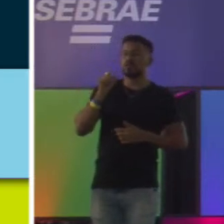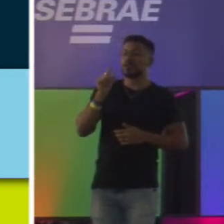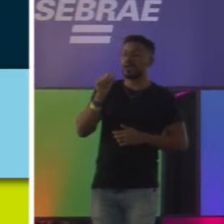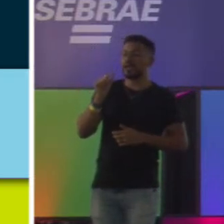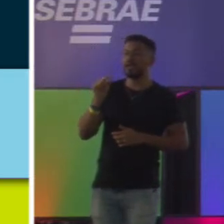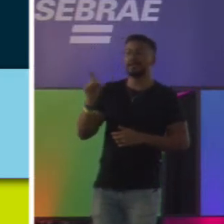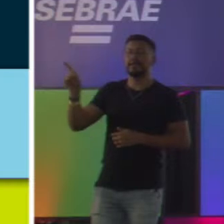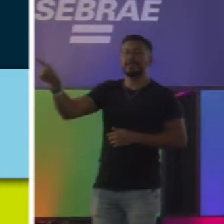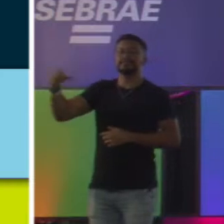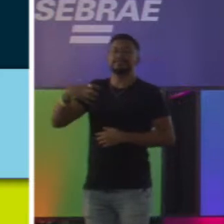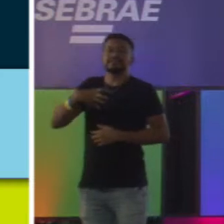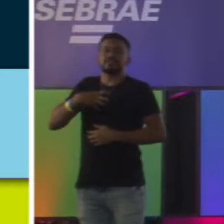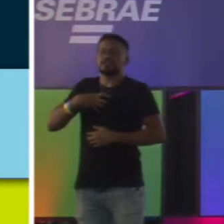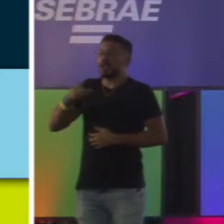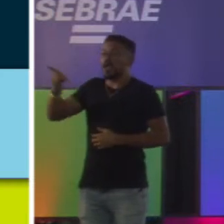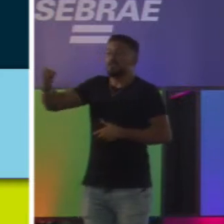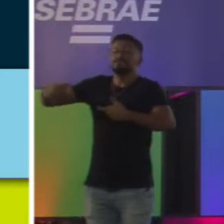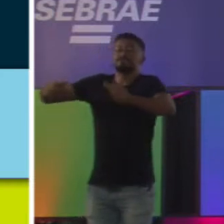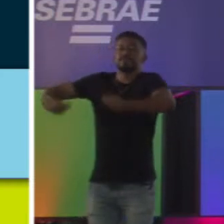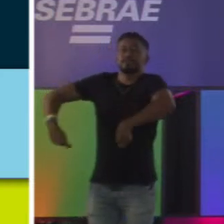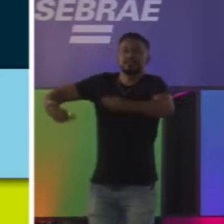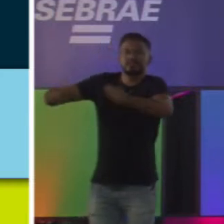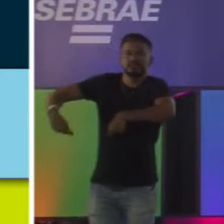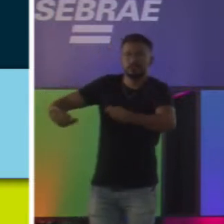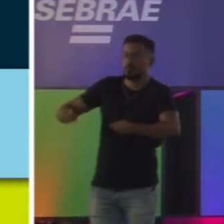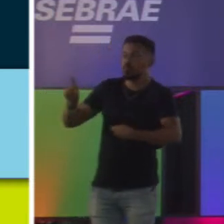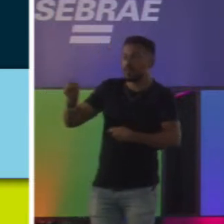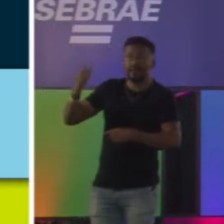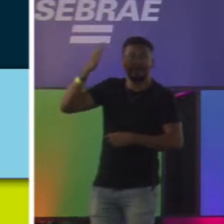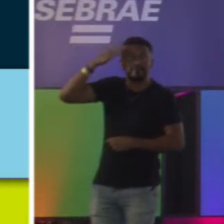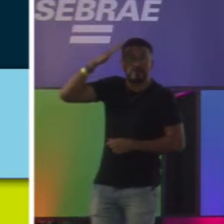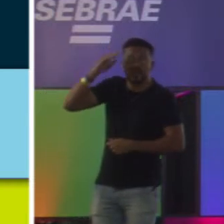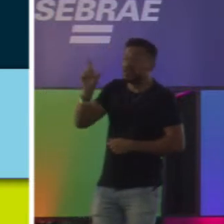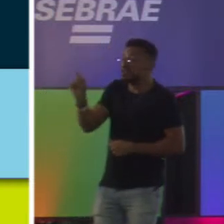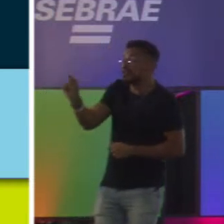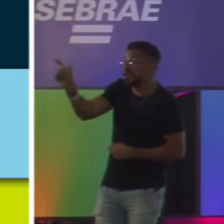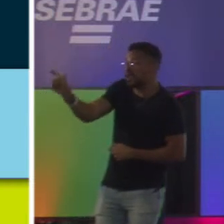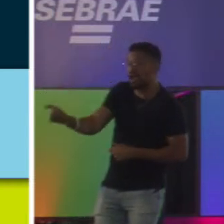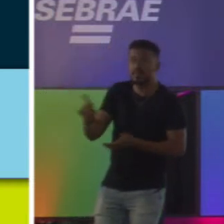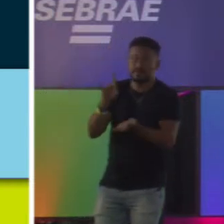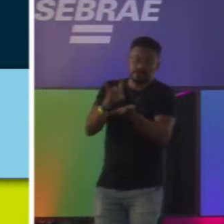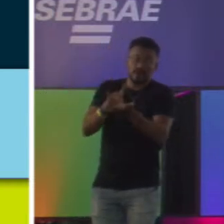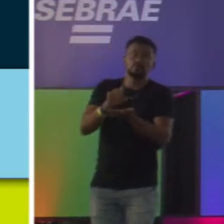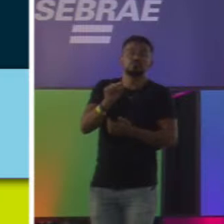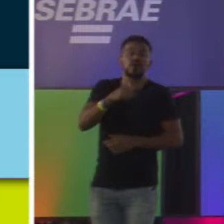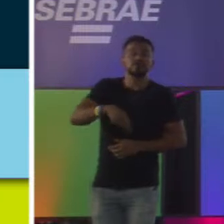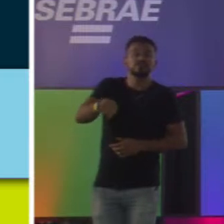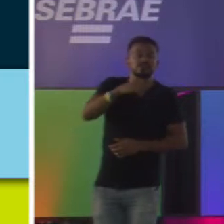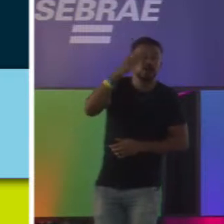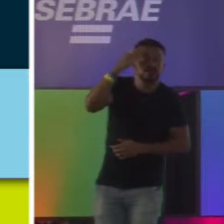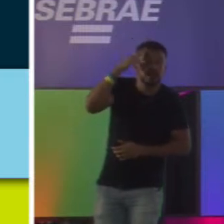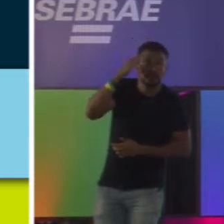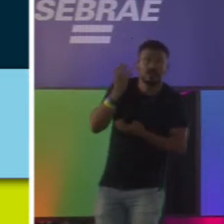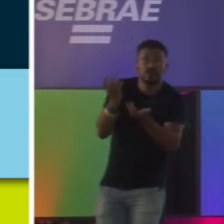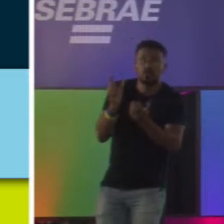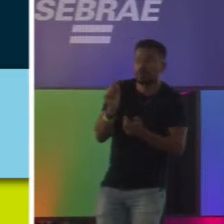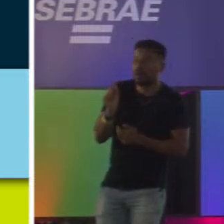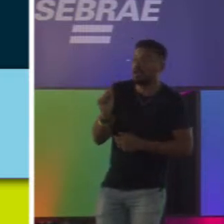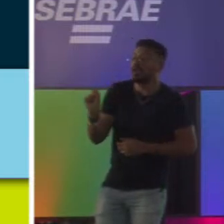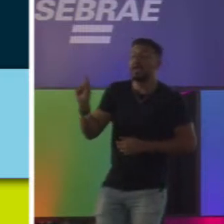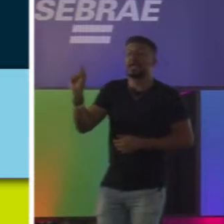a dor, de entender para quem, na verdade, o que a gente está querendo compreender é quem é a pessoa que